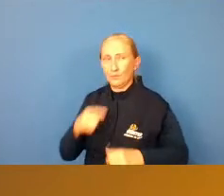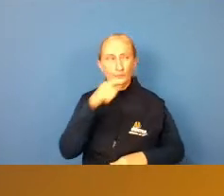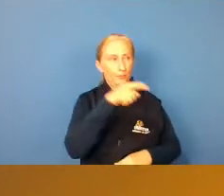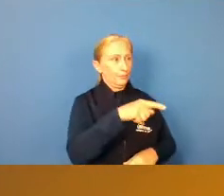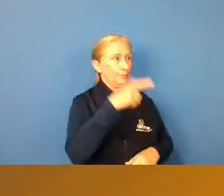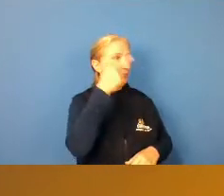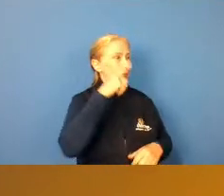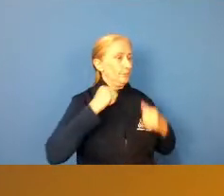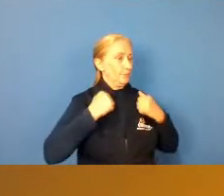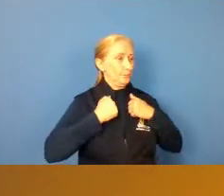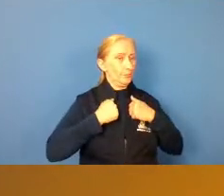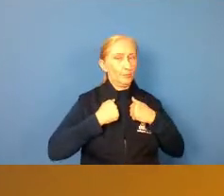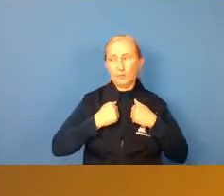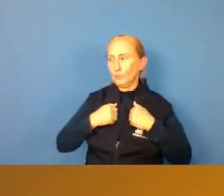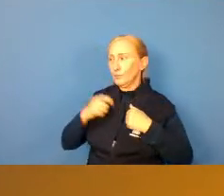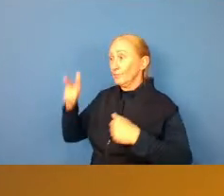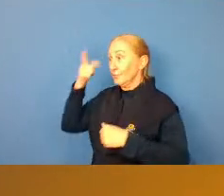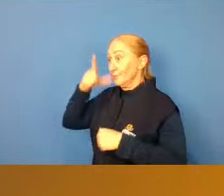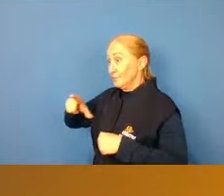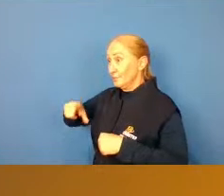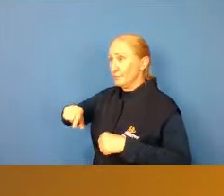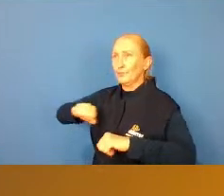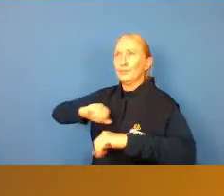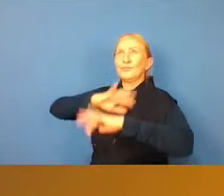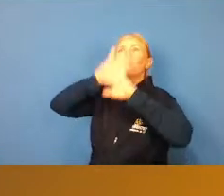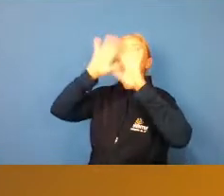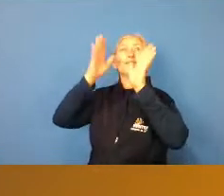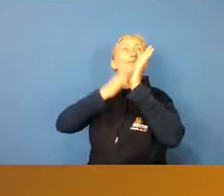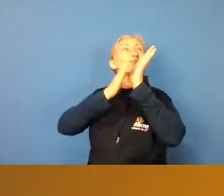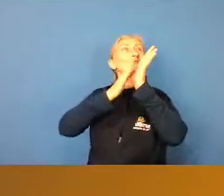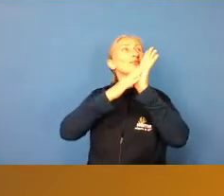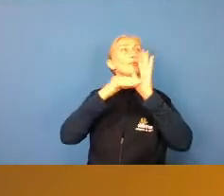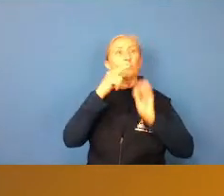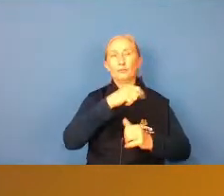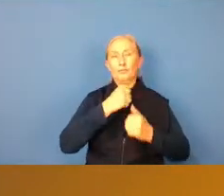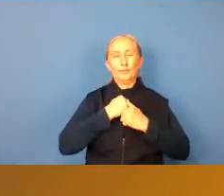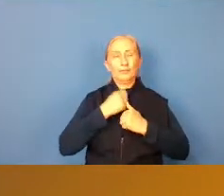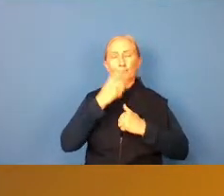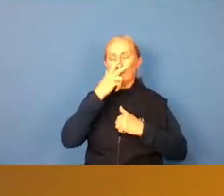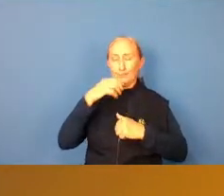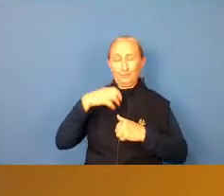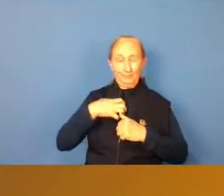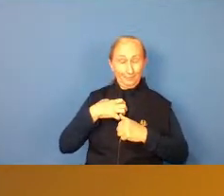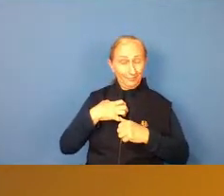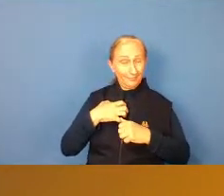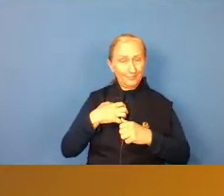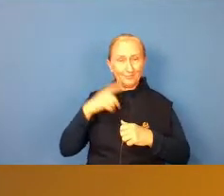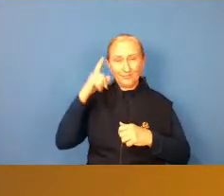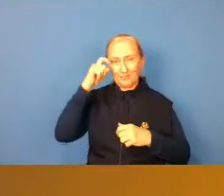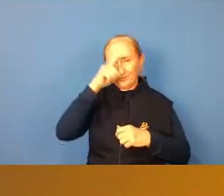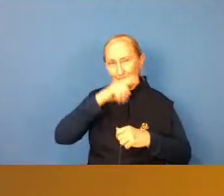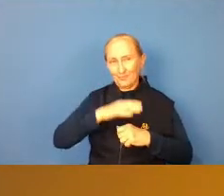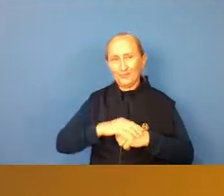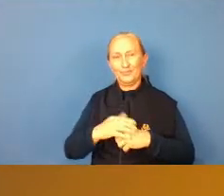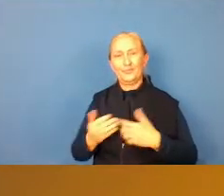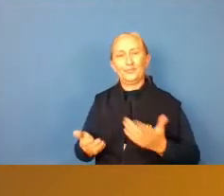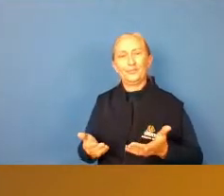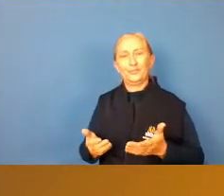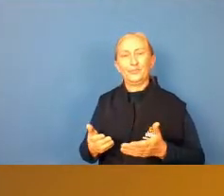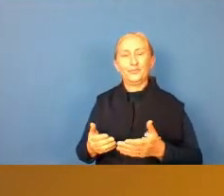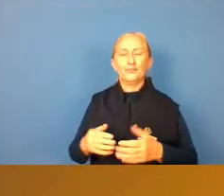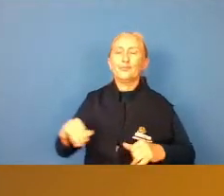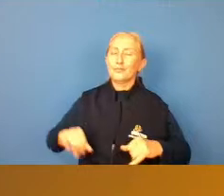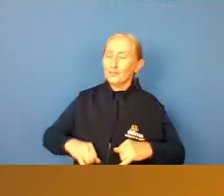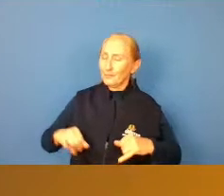time ganha a glória não é do goleiro né eu sempre falo que o goleiro é a posição difícil difícil porque ele